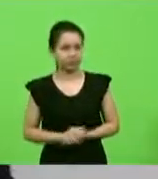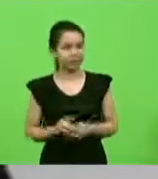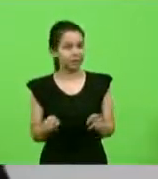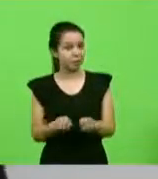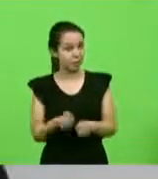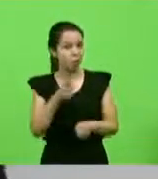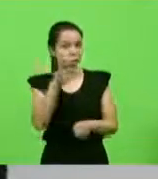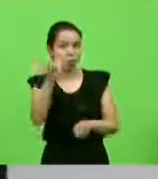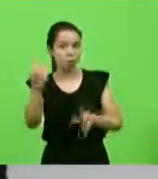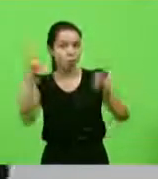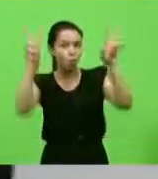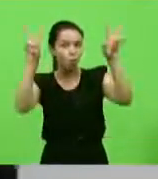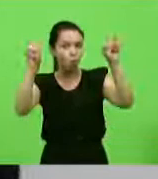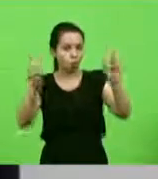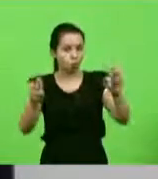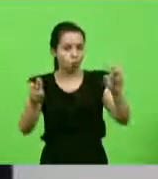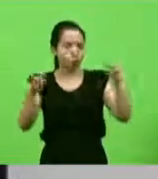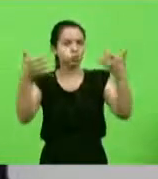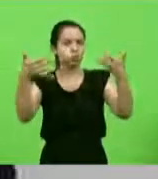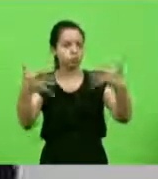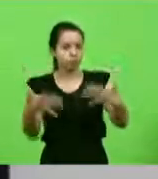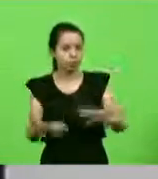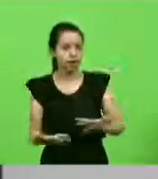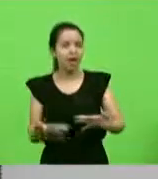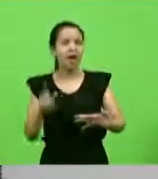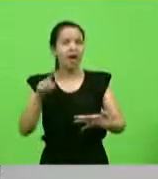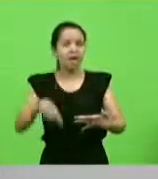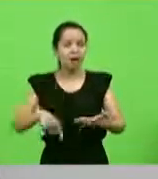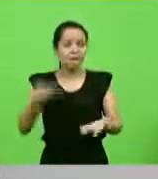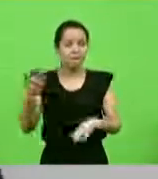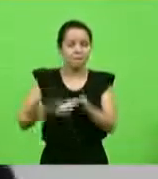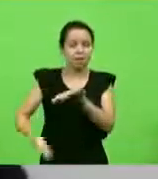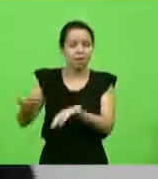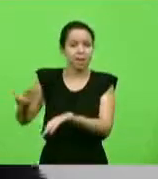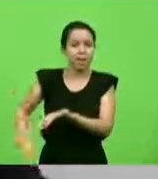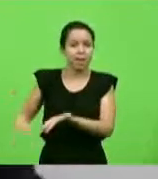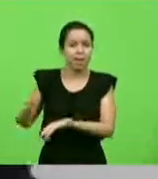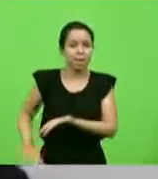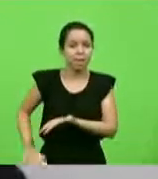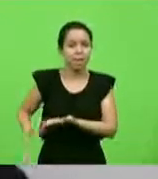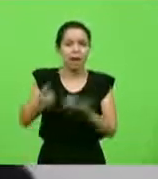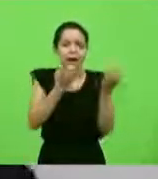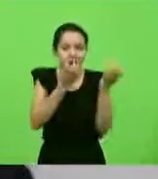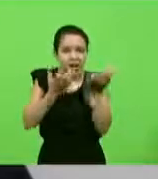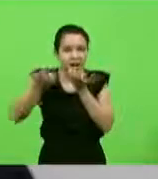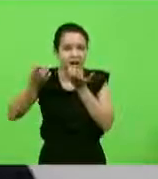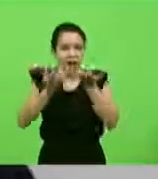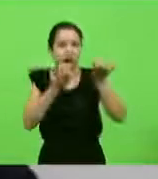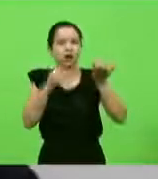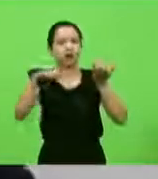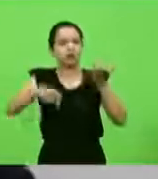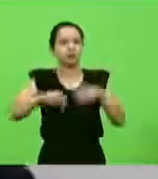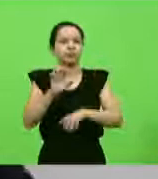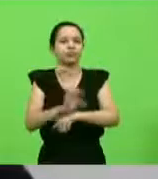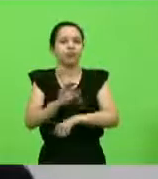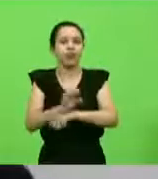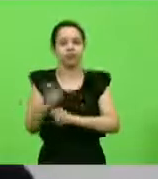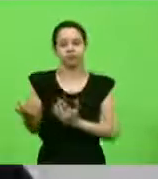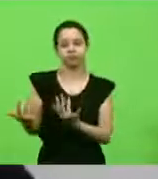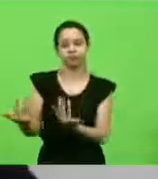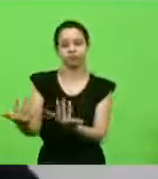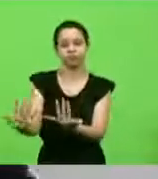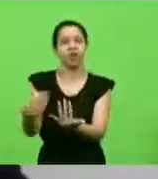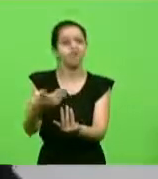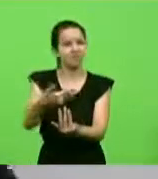falar aqui é sobre as perdas da produção de milho em nosso estado, que terá uma queda já estimada em cerca de